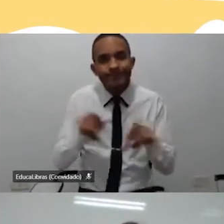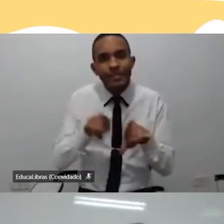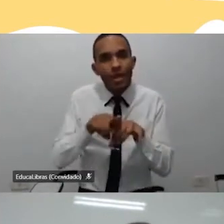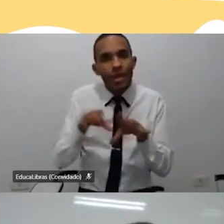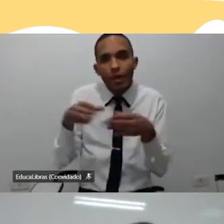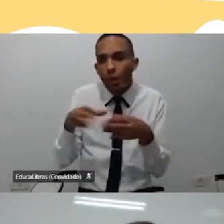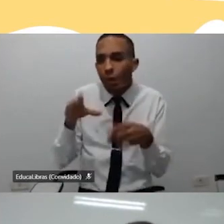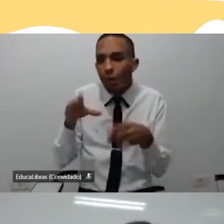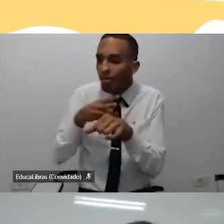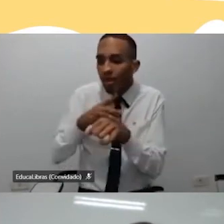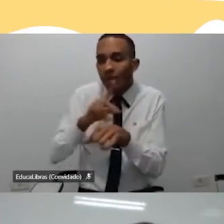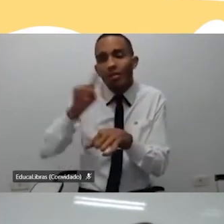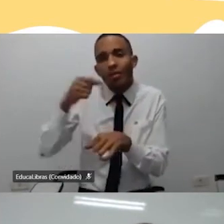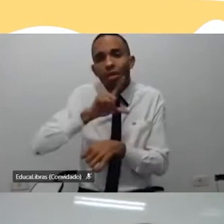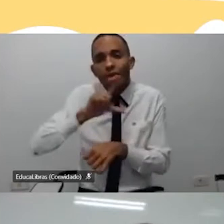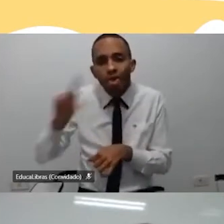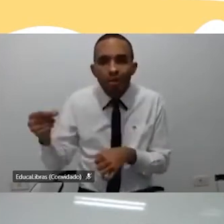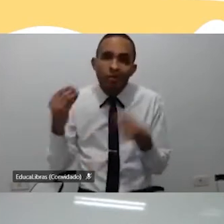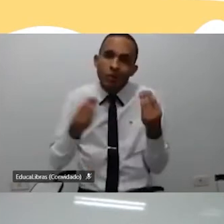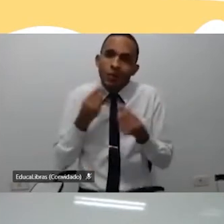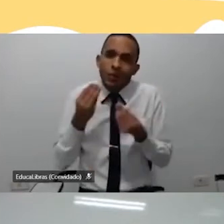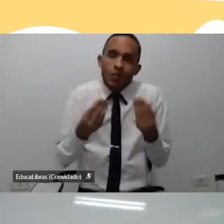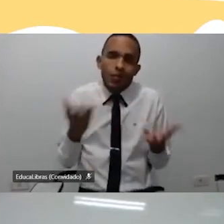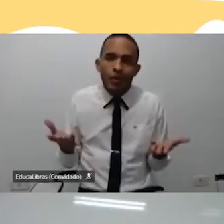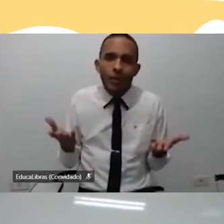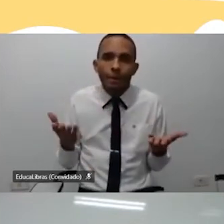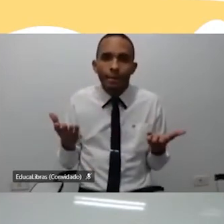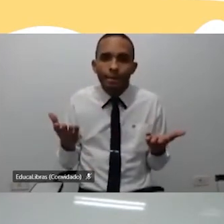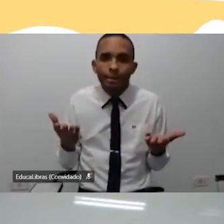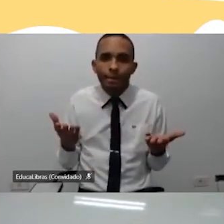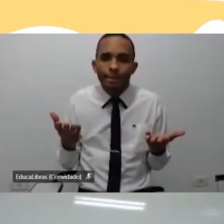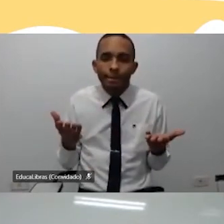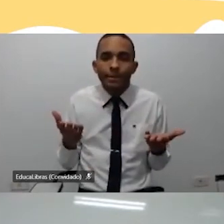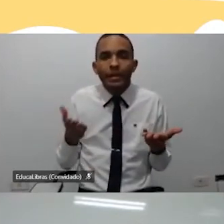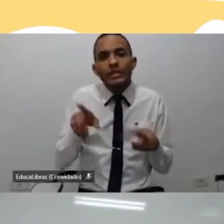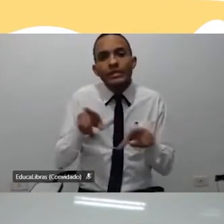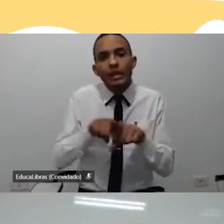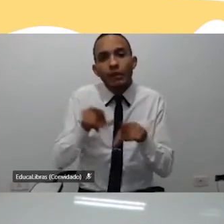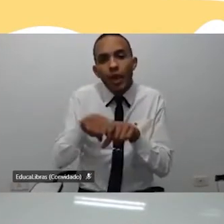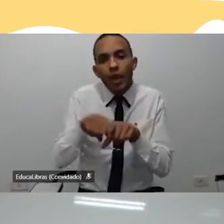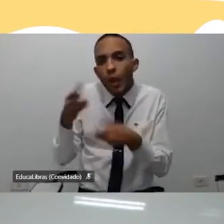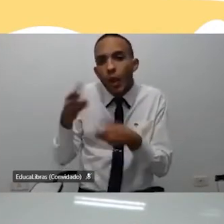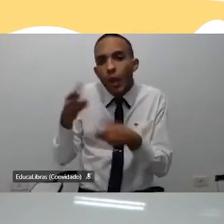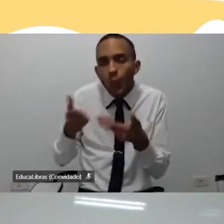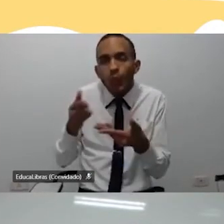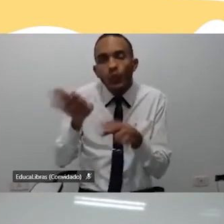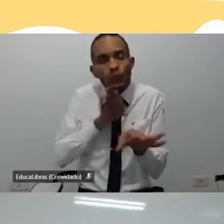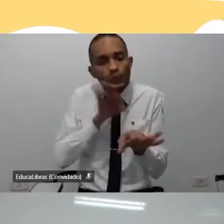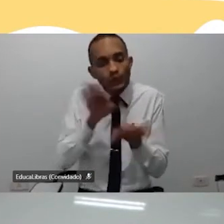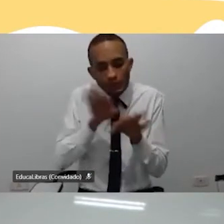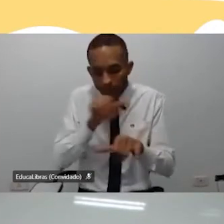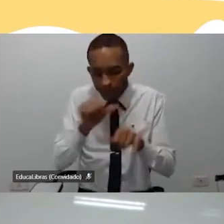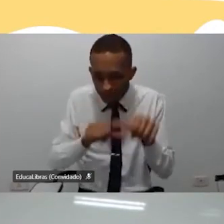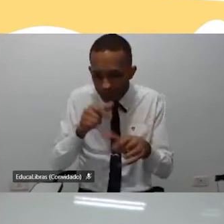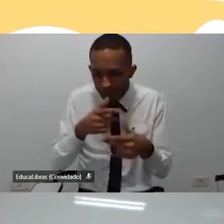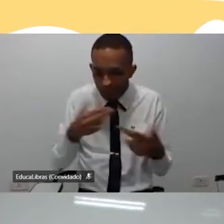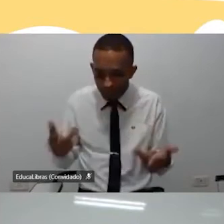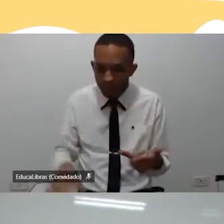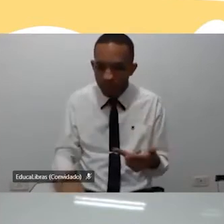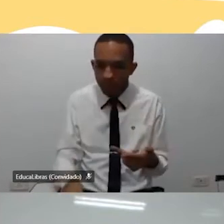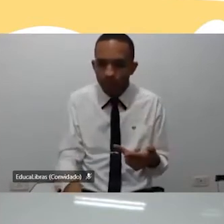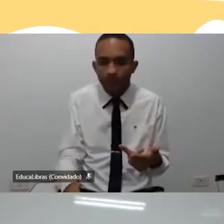WhatsApp, depois a escola conversou com ele, enfim, cuidou desses desdobramentos, desdobramentos, mas esse